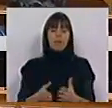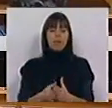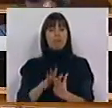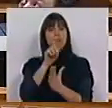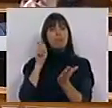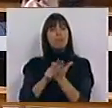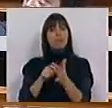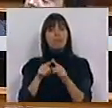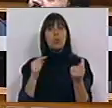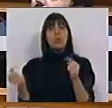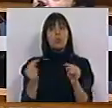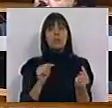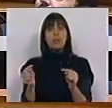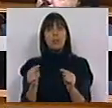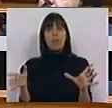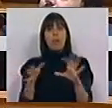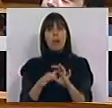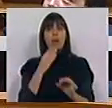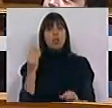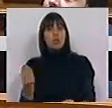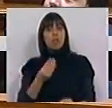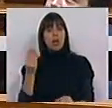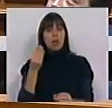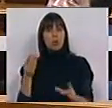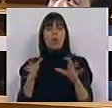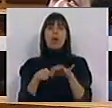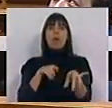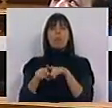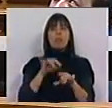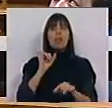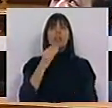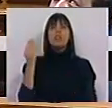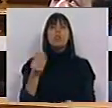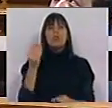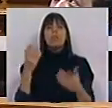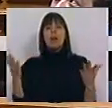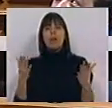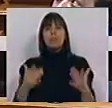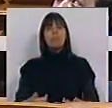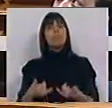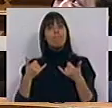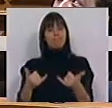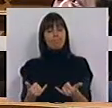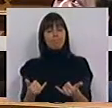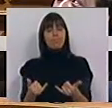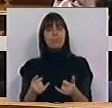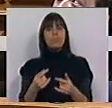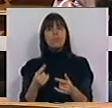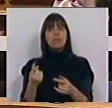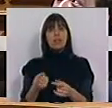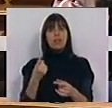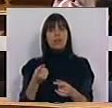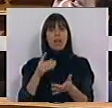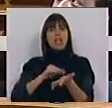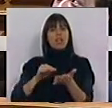agendaram um debate sobre juventude e sobre política de juventude e depois, além de demorarem